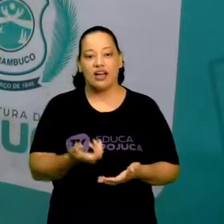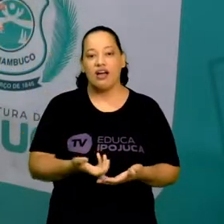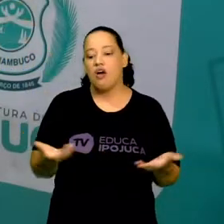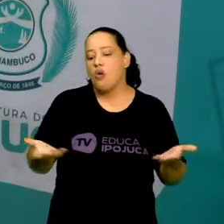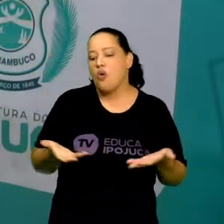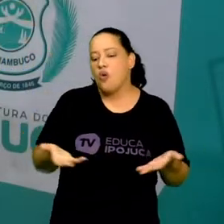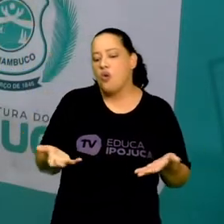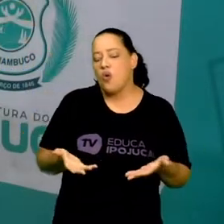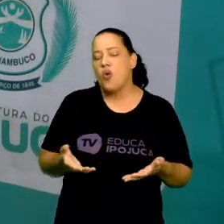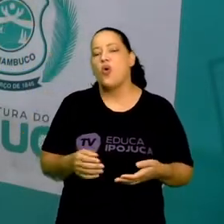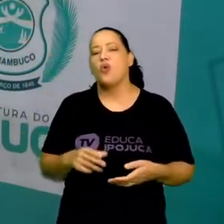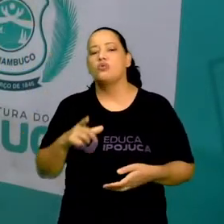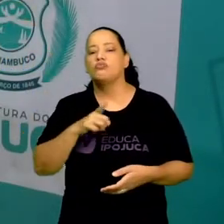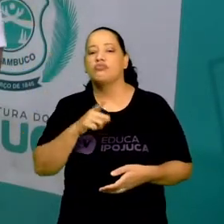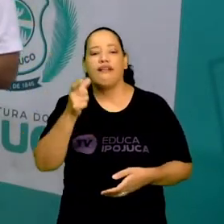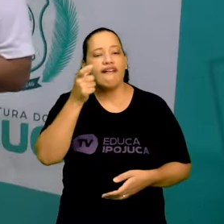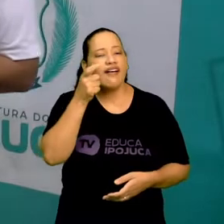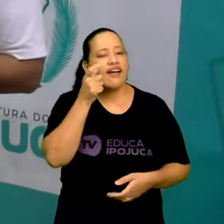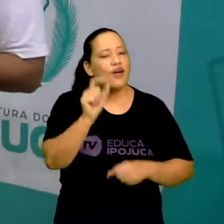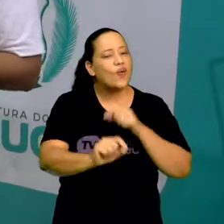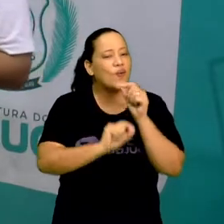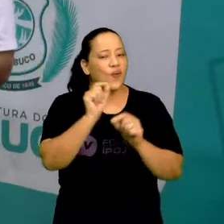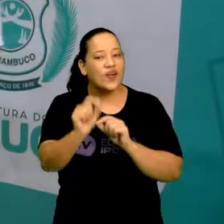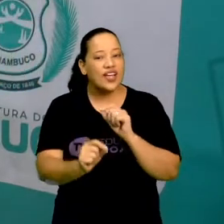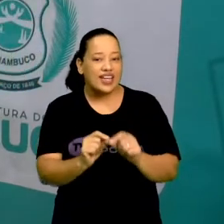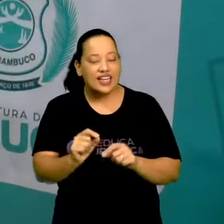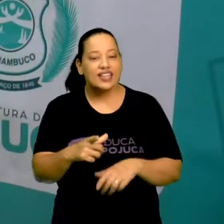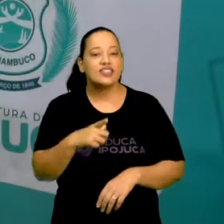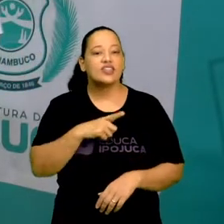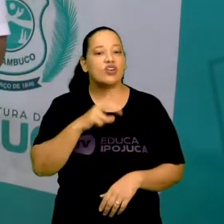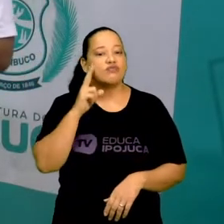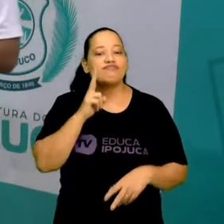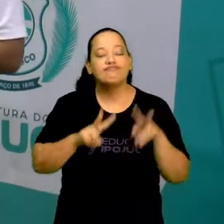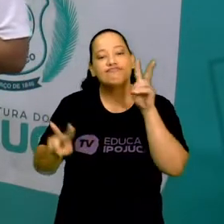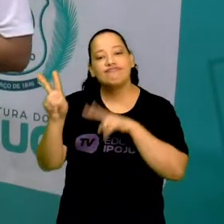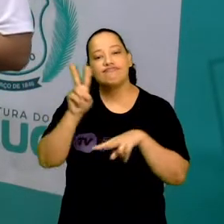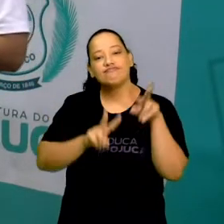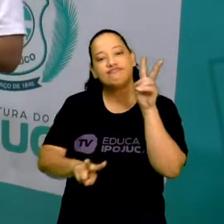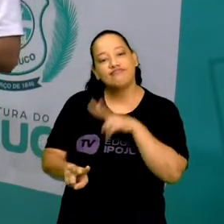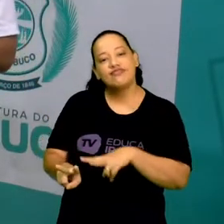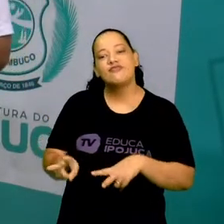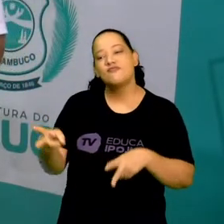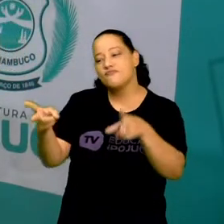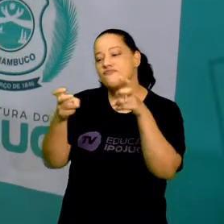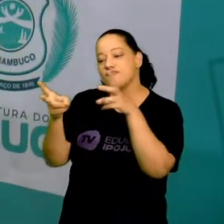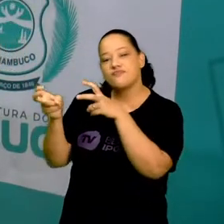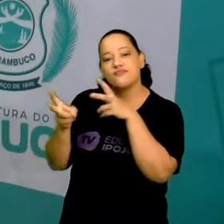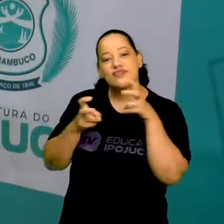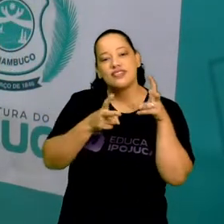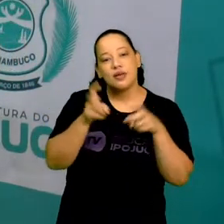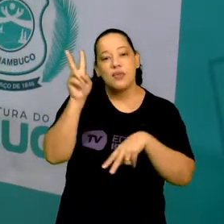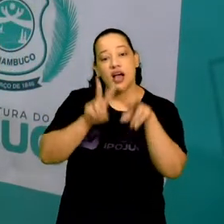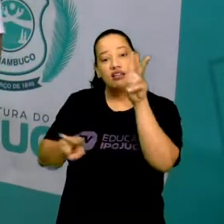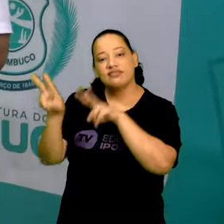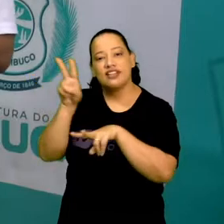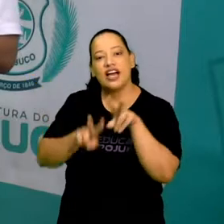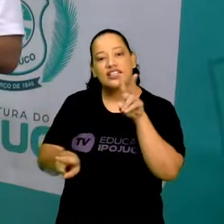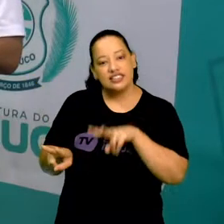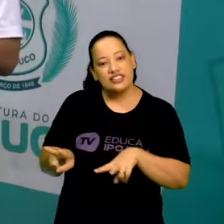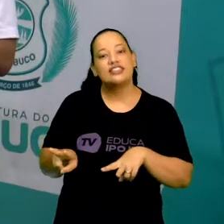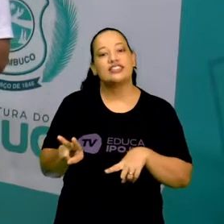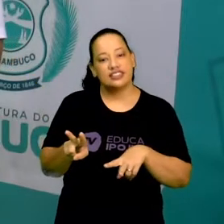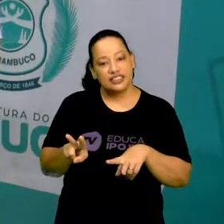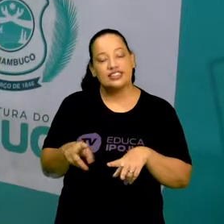vai ter de interessante? Vamos vivenciar reconhecendo e analisando a influência de